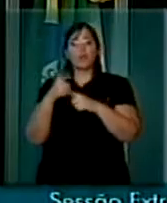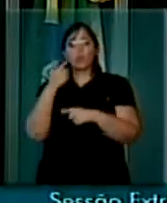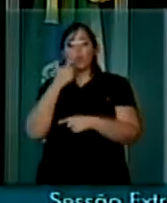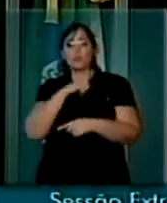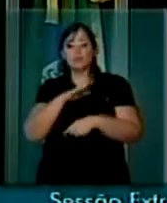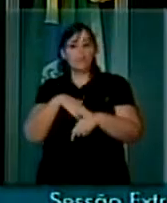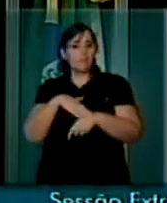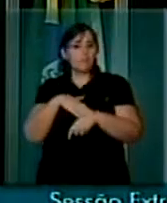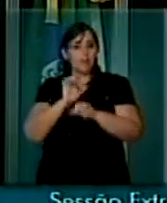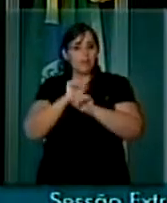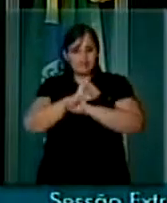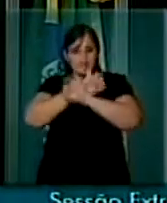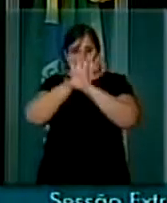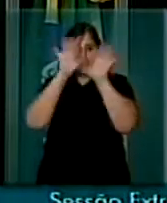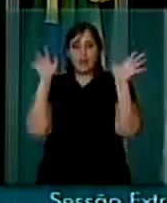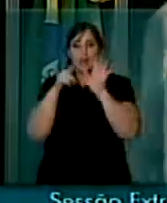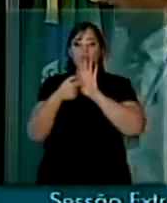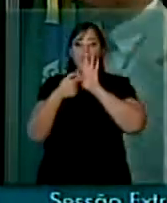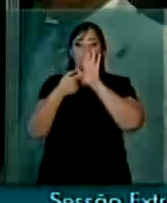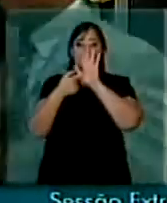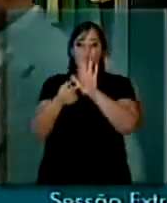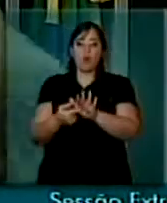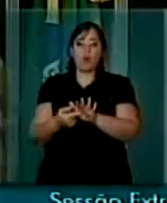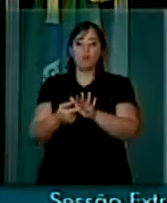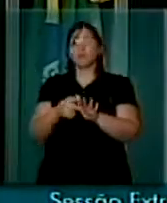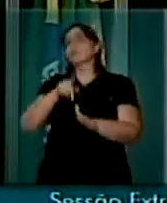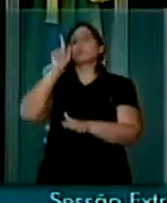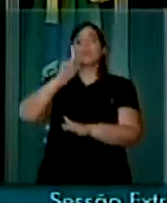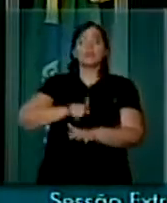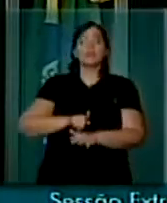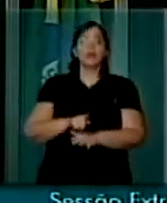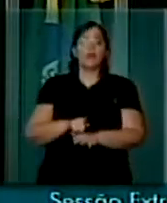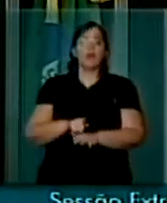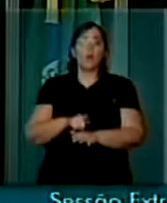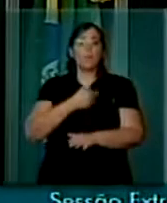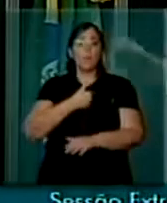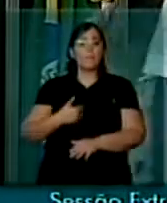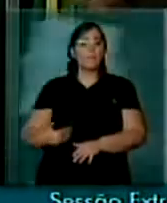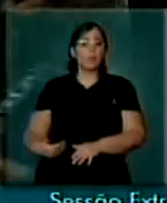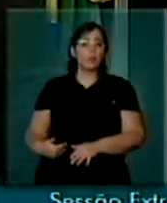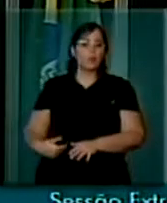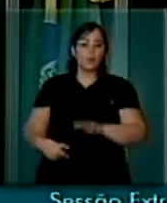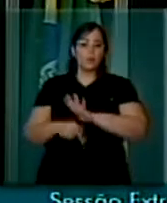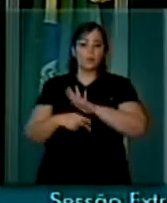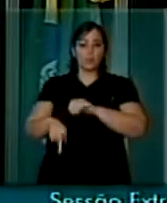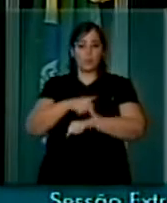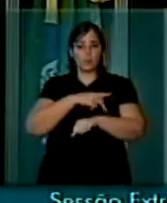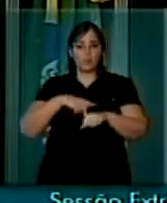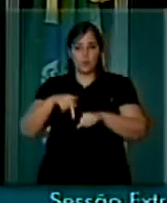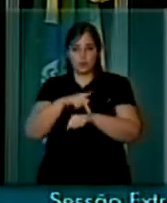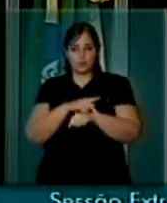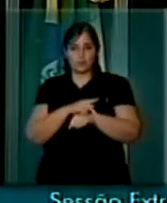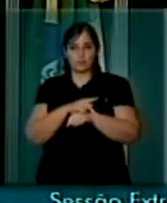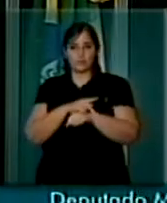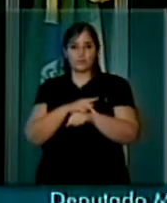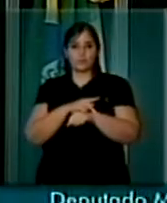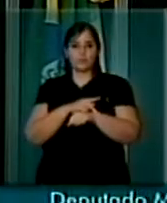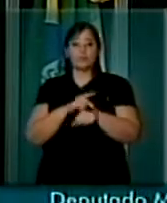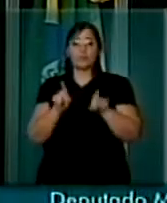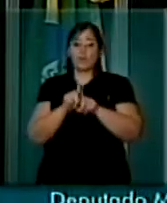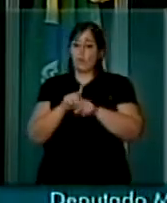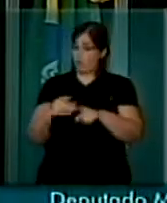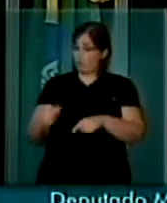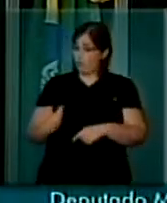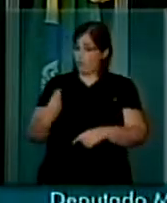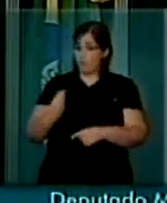transparência nas gestões públicas desse país. E aqui